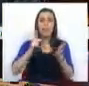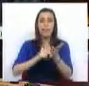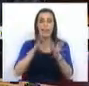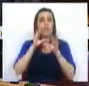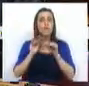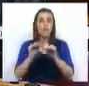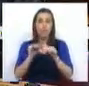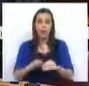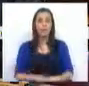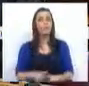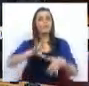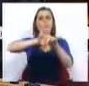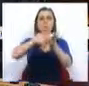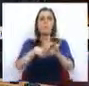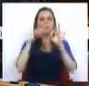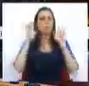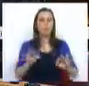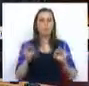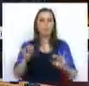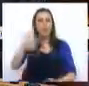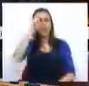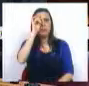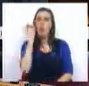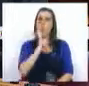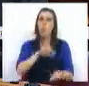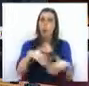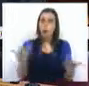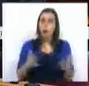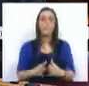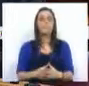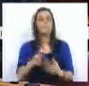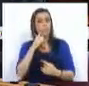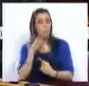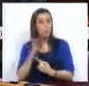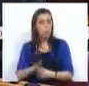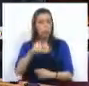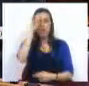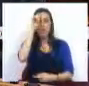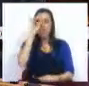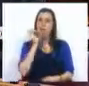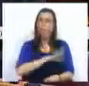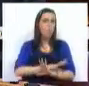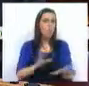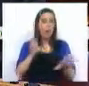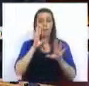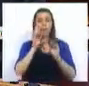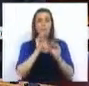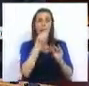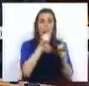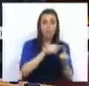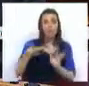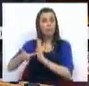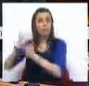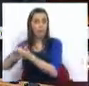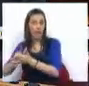e formadores E destraem com total de respeito E demonstram total de respeito pelos formandos e pelos